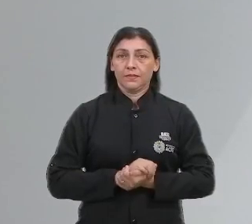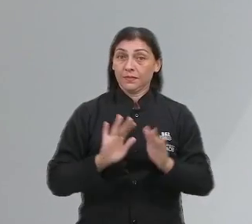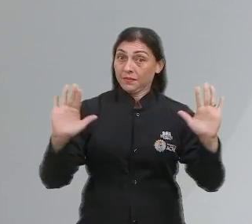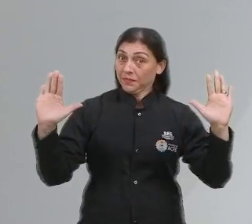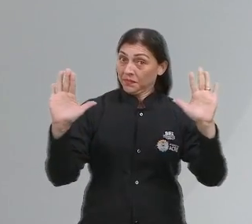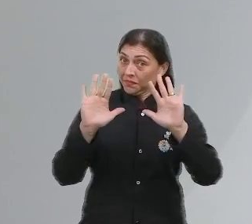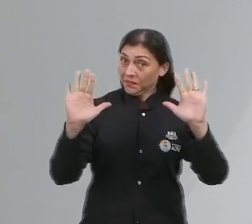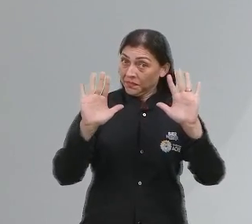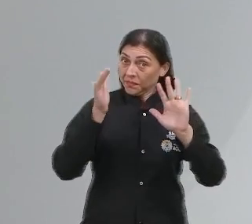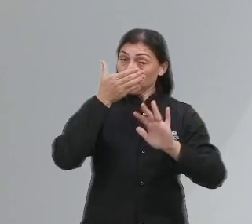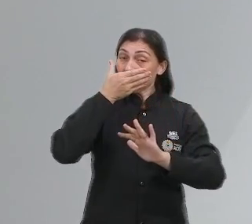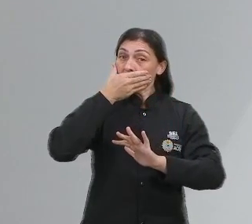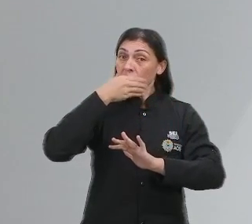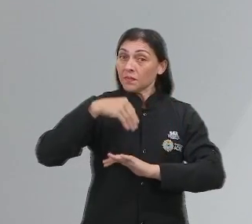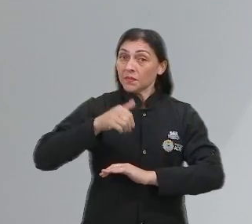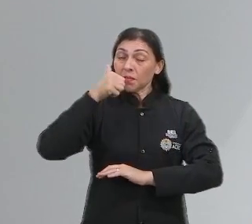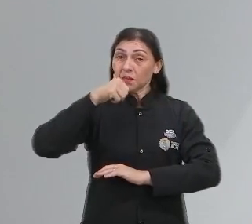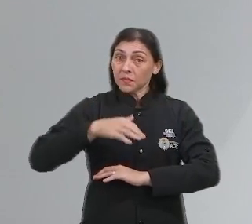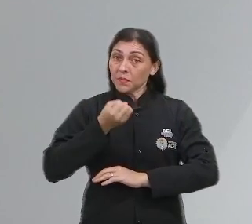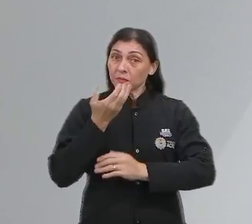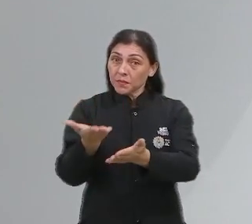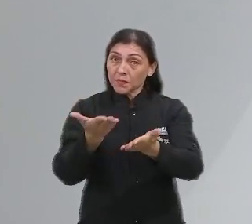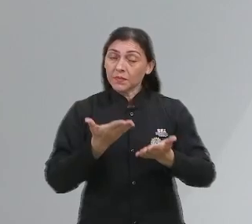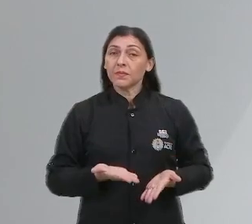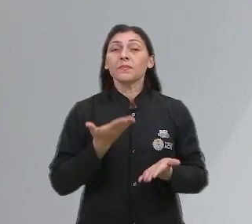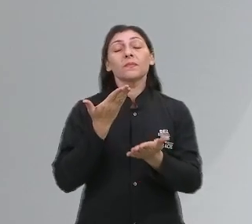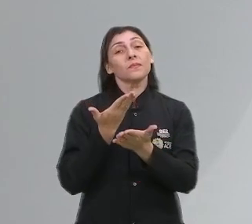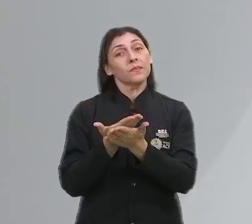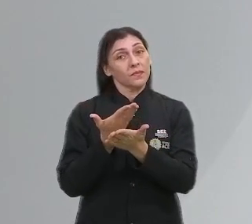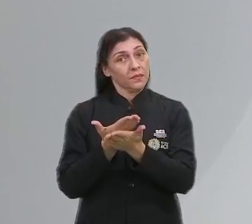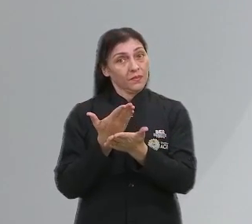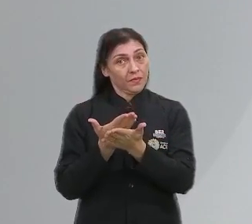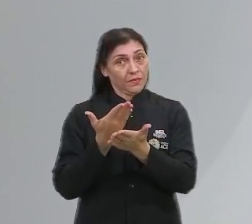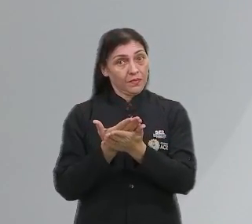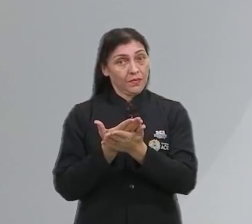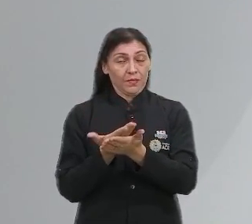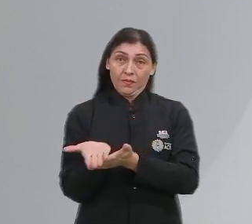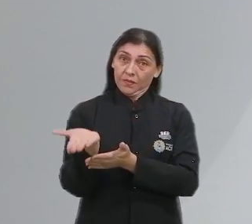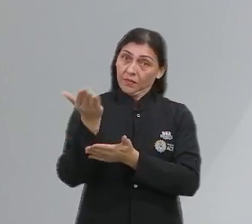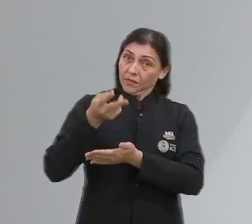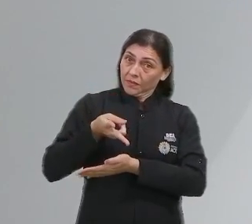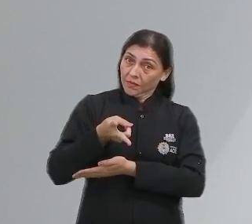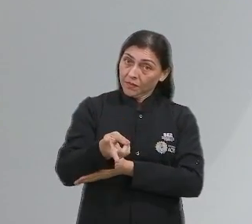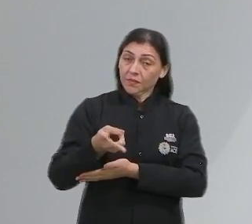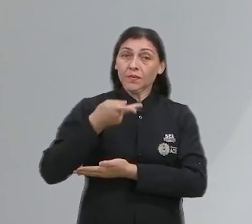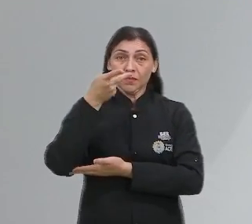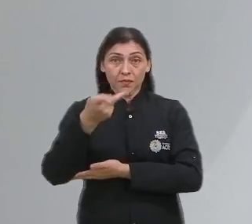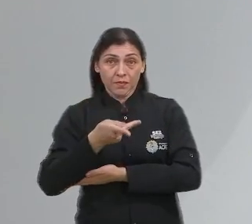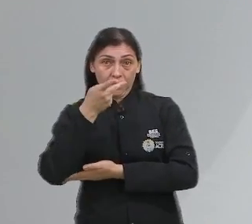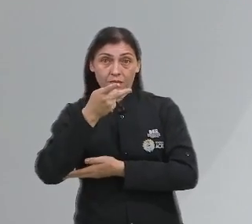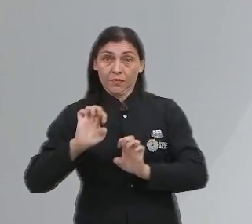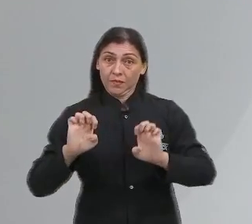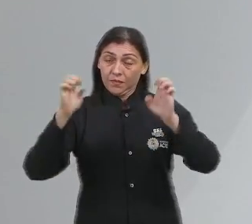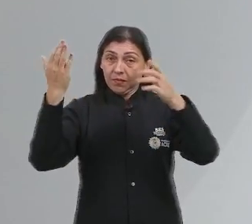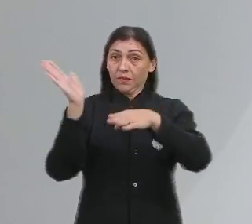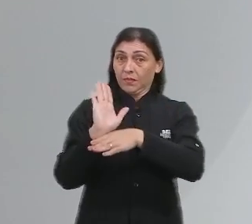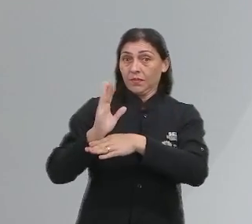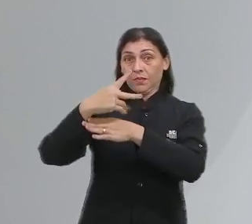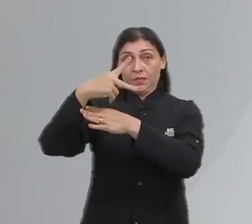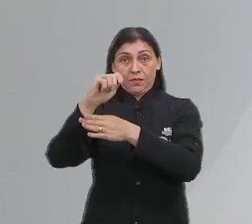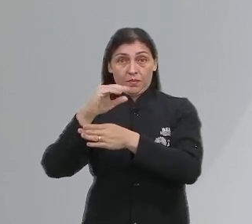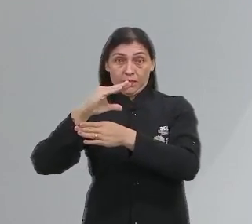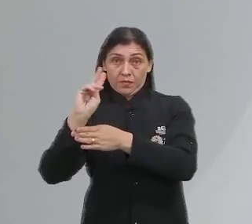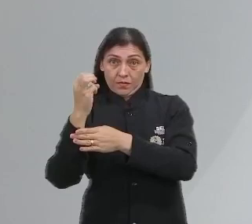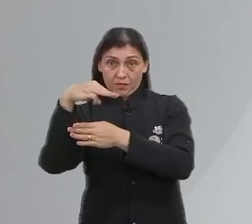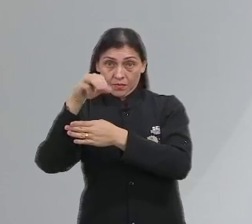Olá chicos e chicas, sejam bem-vindos a mais uma classe. Vamos a continuar falando do Festival de Cinema Pachamama?